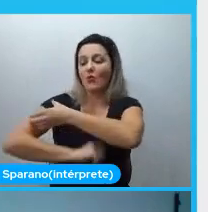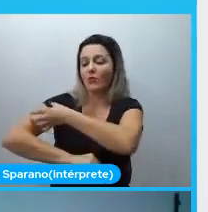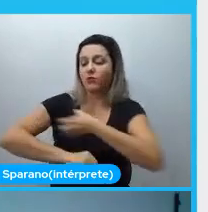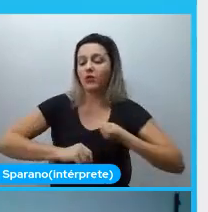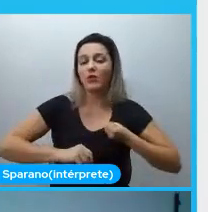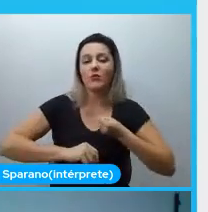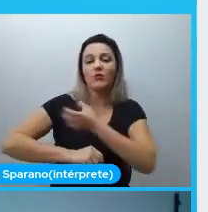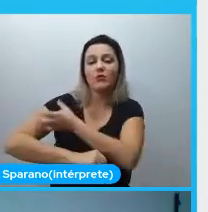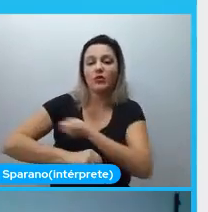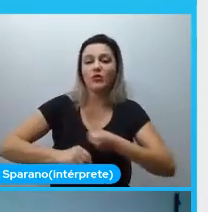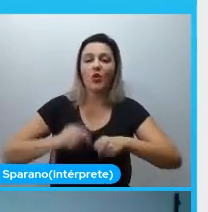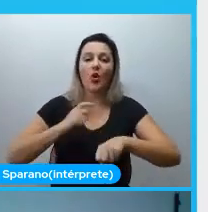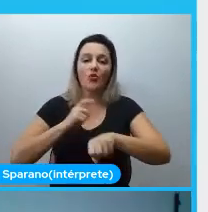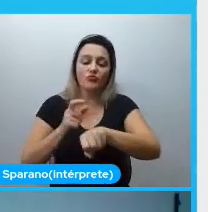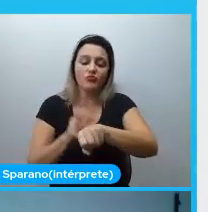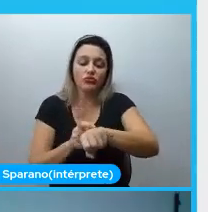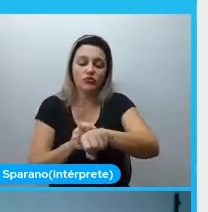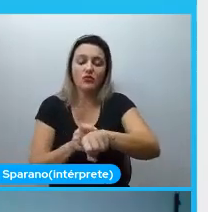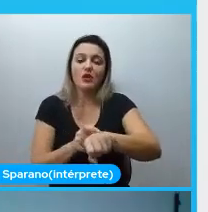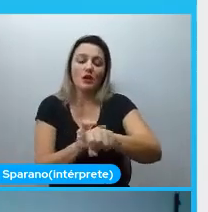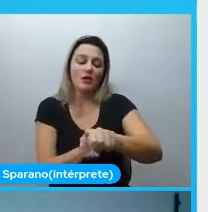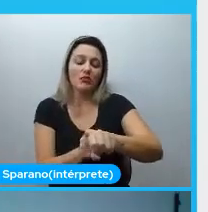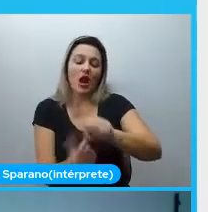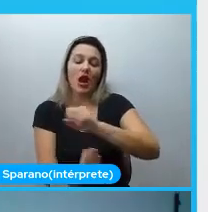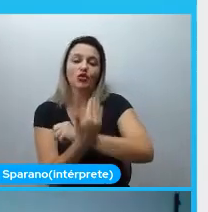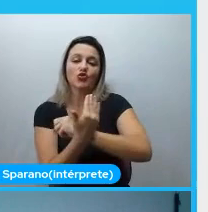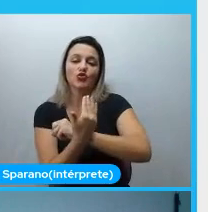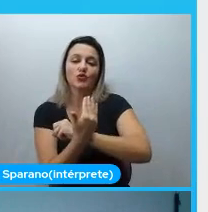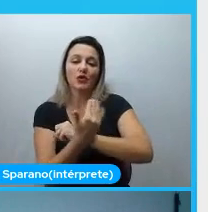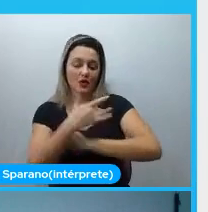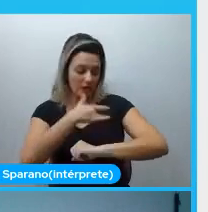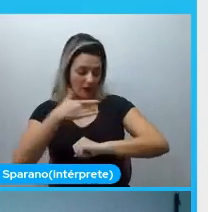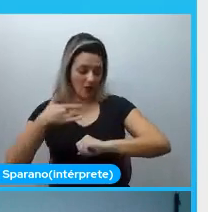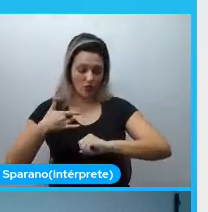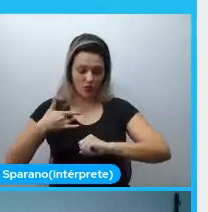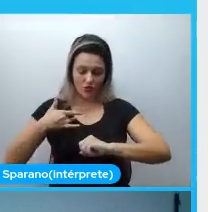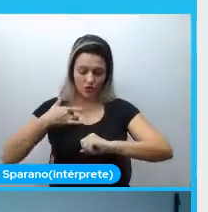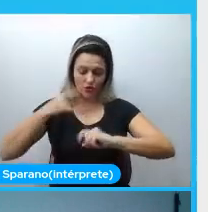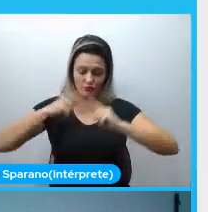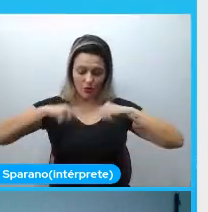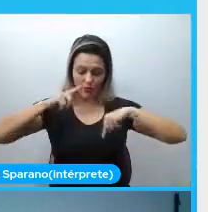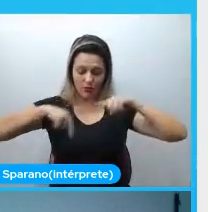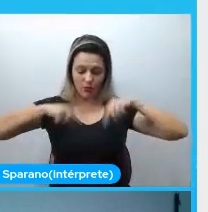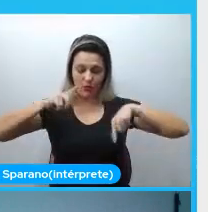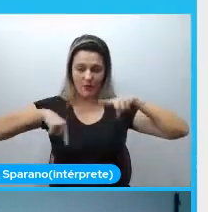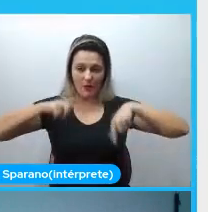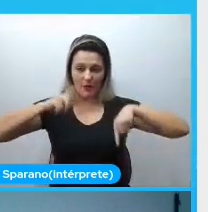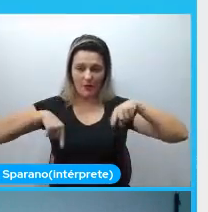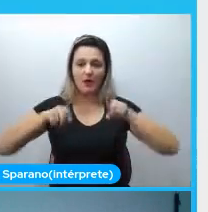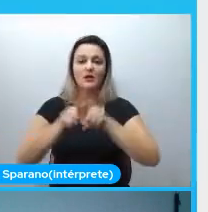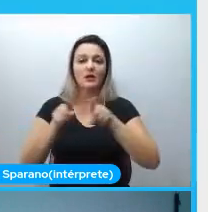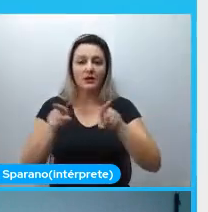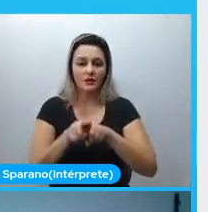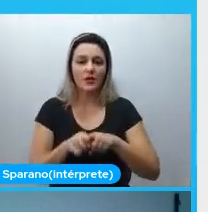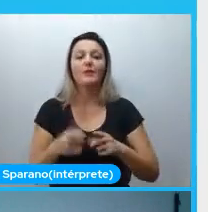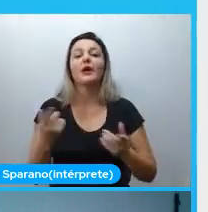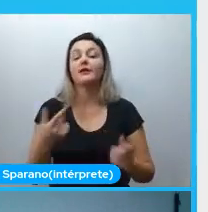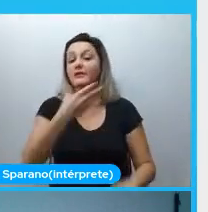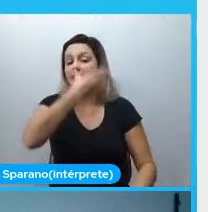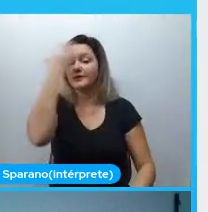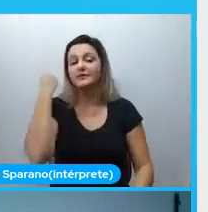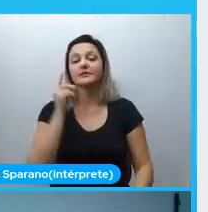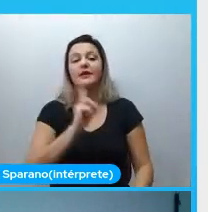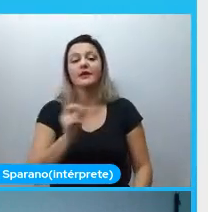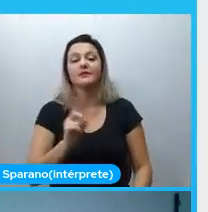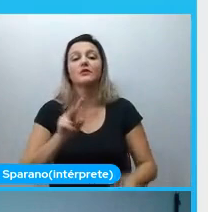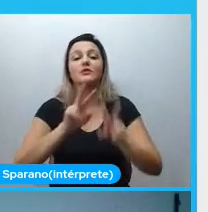smartwatch, né. E outra também, uma coisa que é muito importante e que a gente não deve esquecer, que são a gestão e